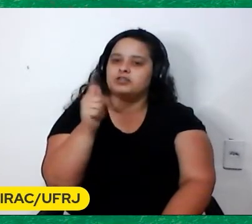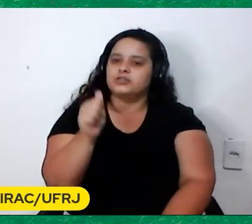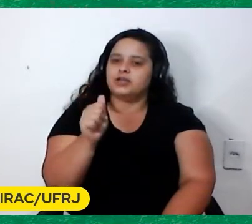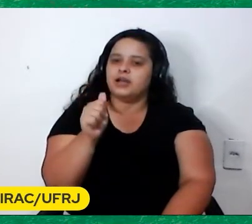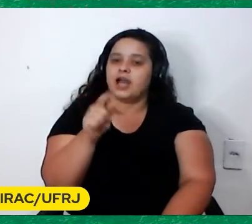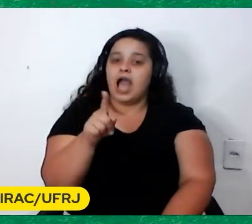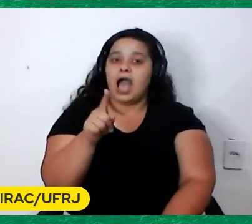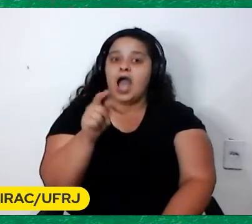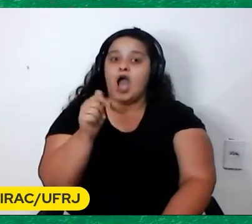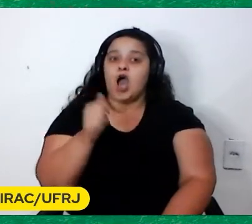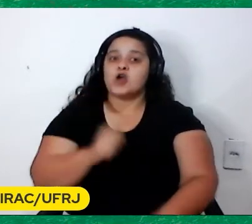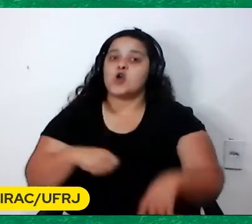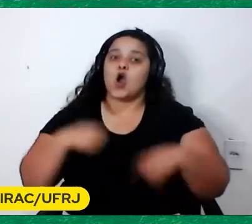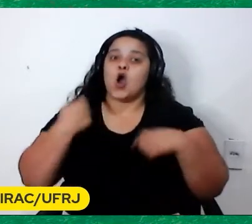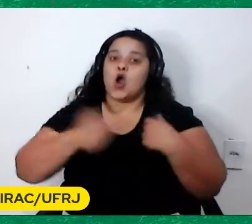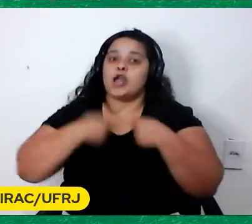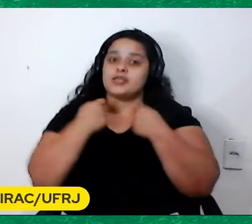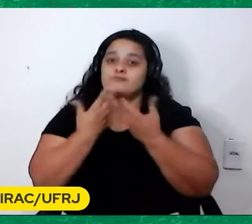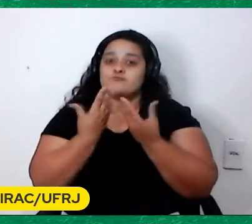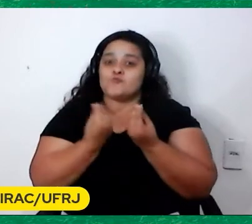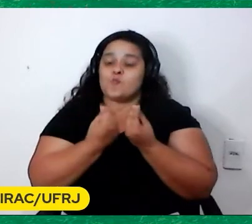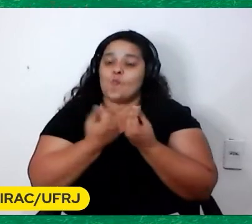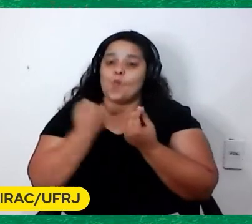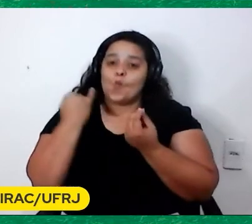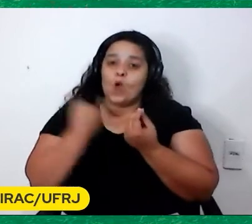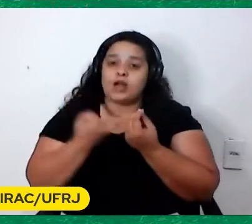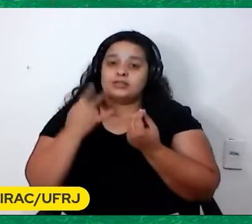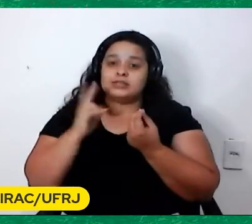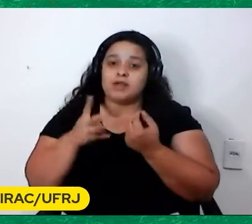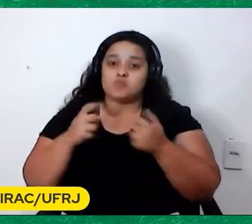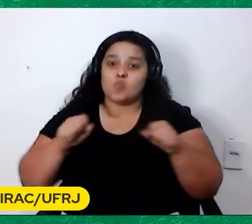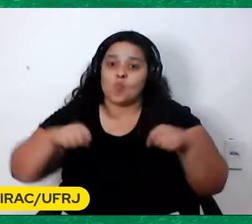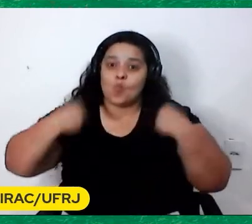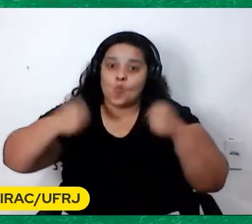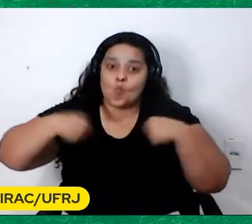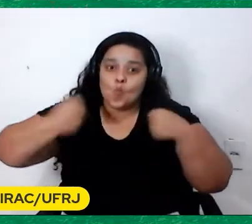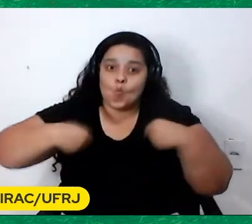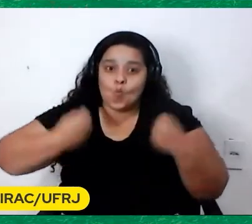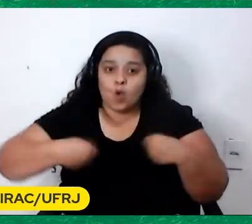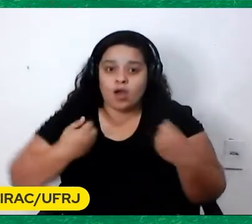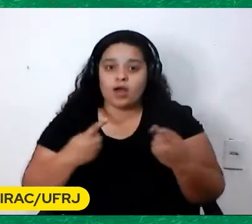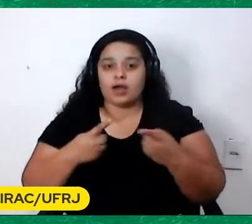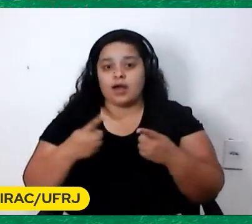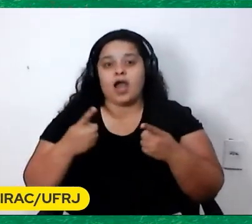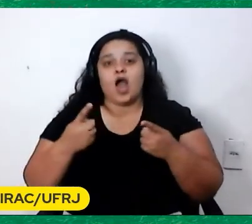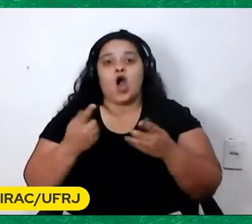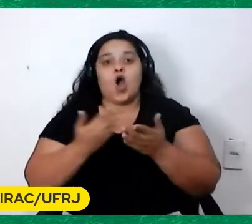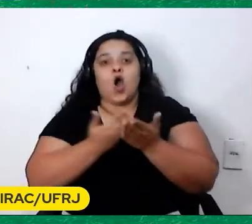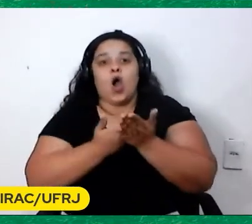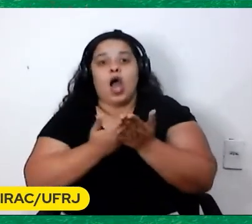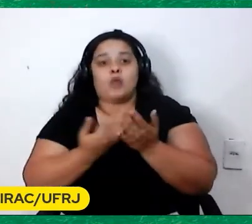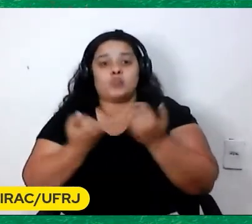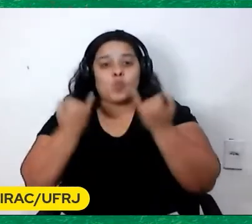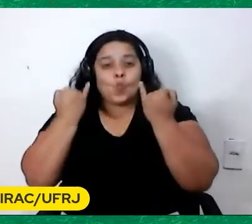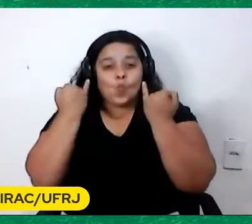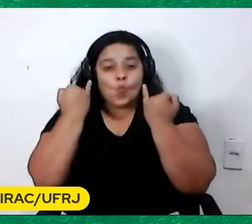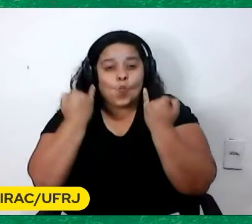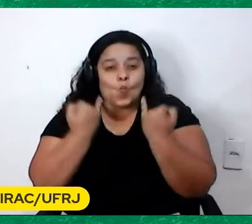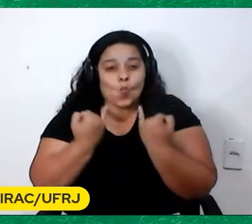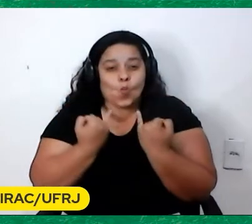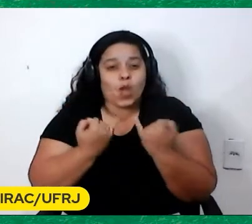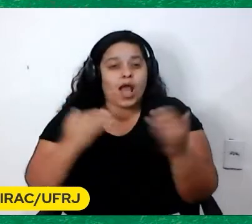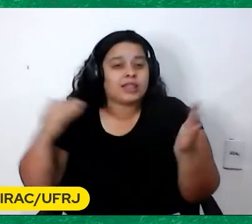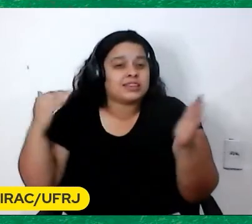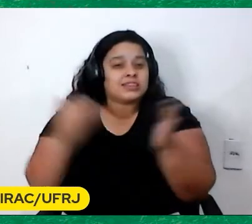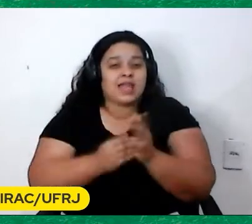corria muito Né Jogava no meio de campo Ele era center half Ele manteve esse físico Realmente Até o fim da vida A vida inteira Máginho